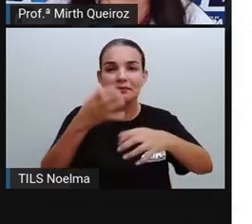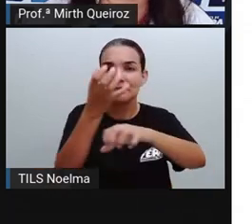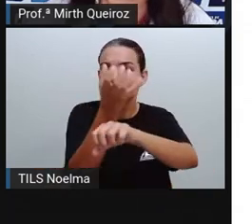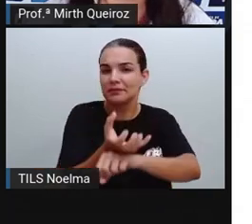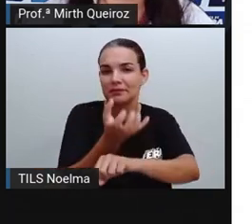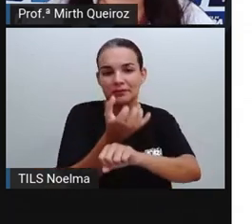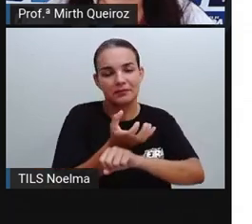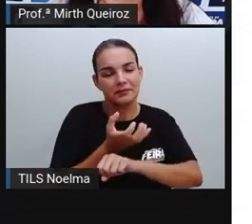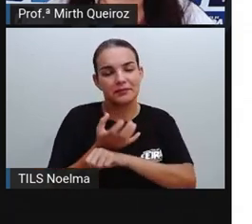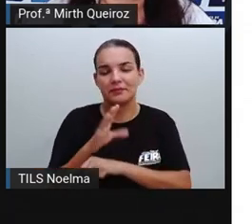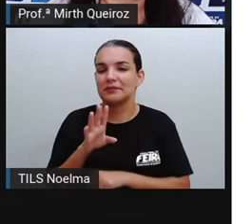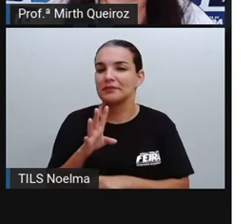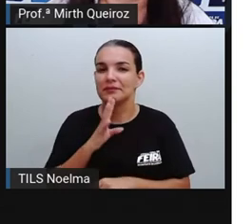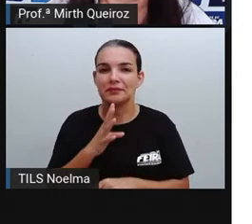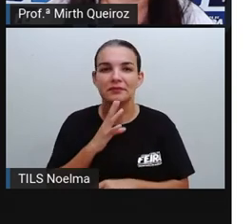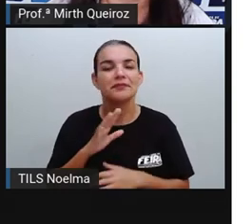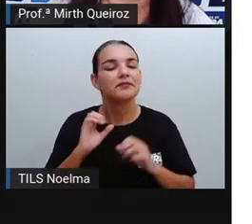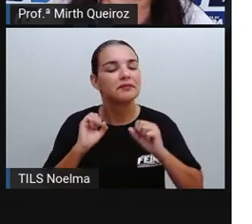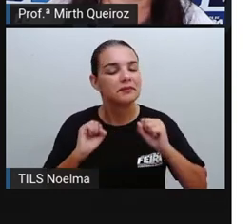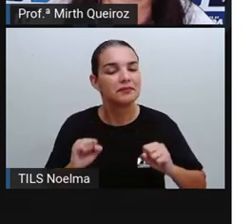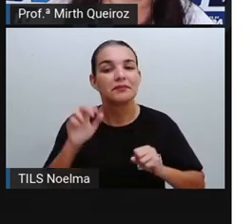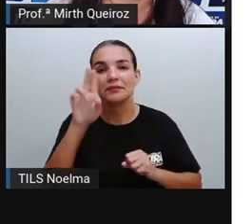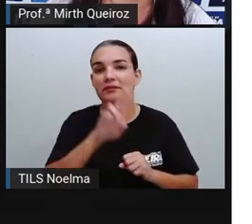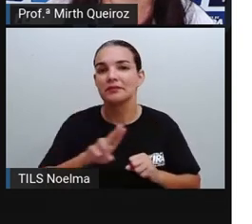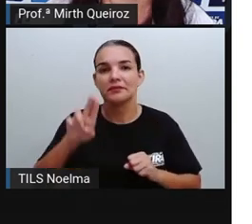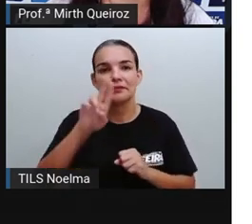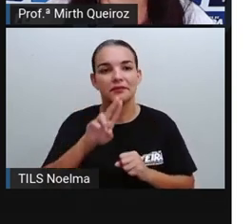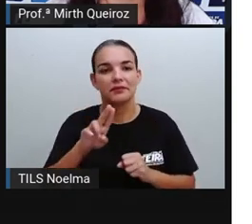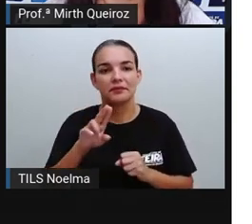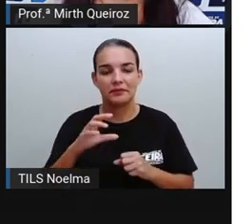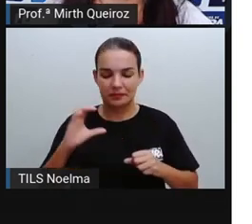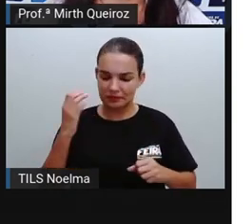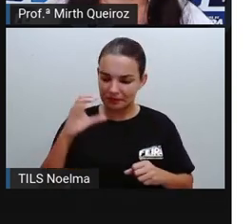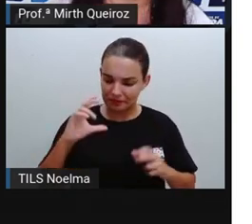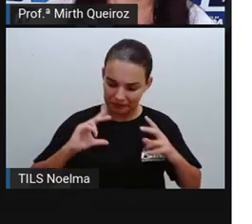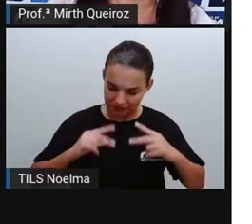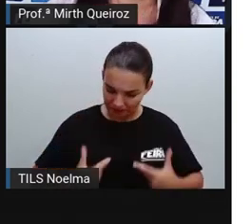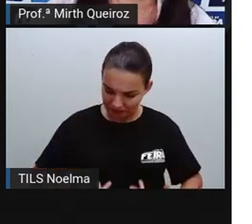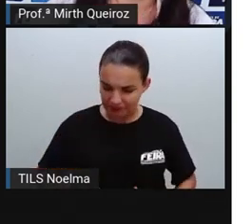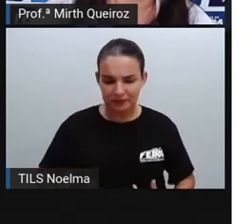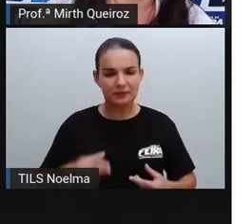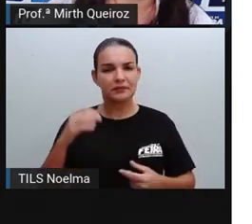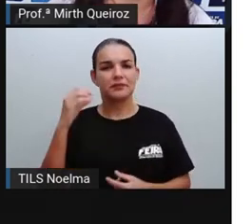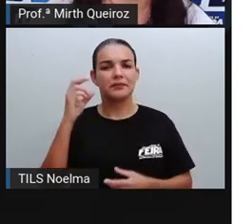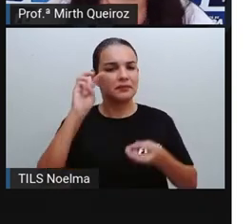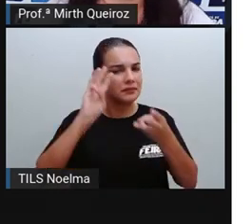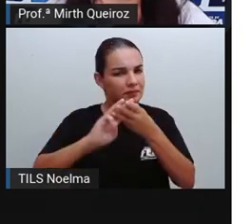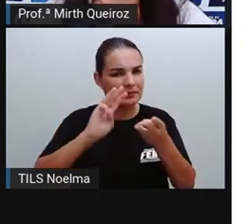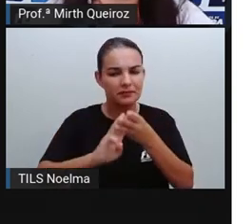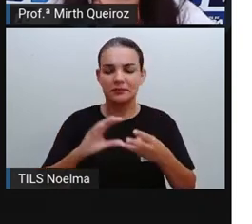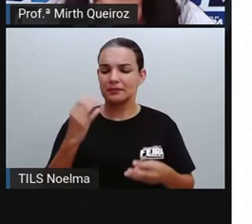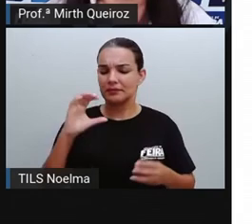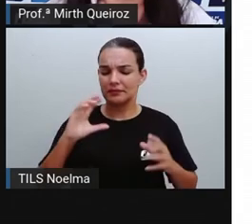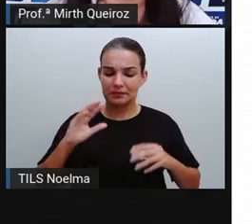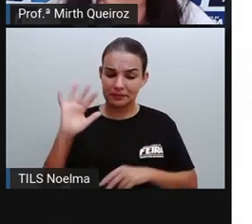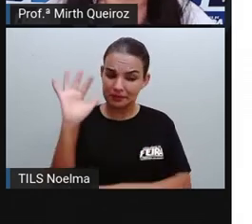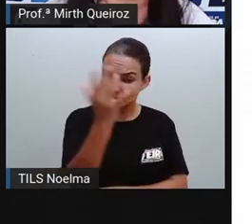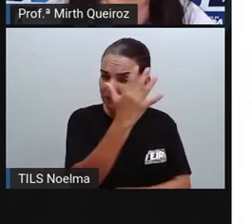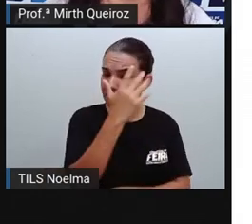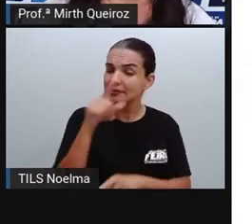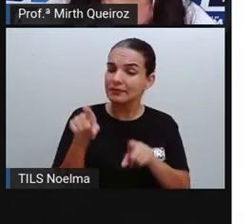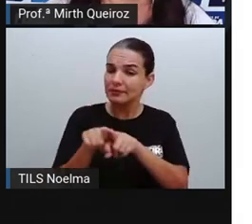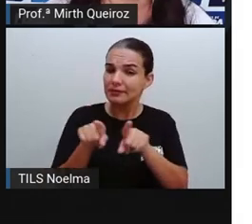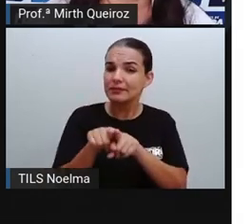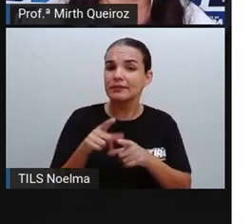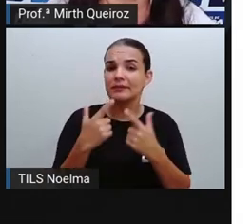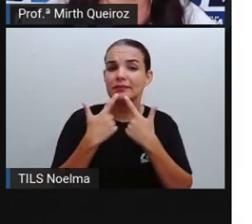área do conhecimento, certo? Ele pode ser utilizado em textos humanos, pode ser utilizado em matemática, na natureza, como também